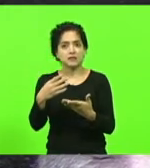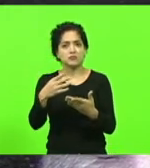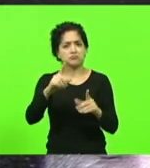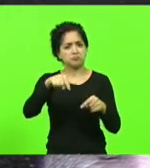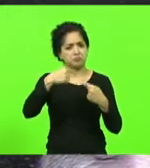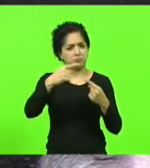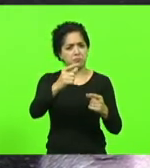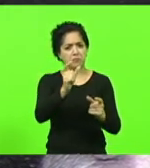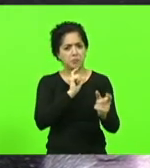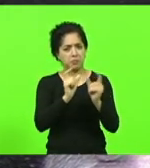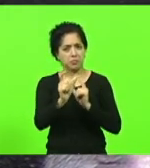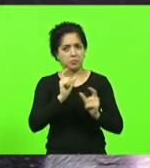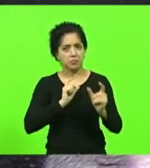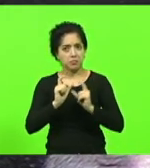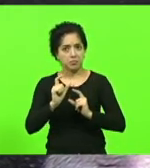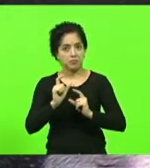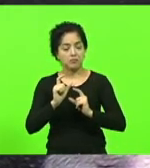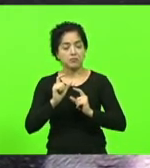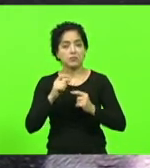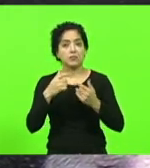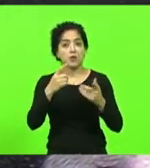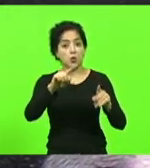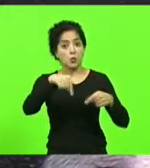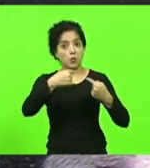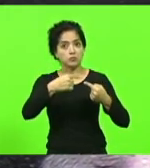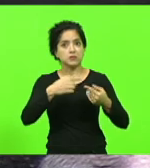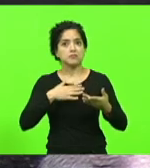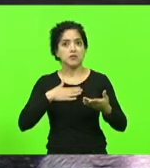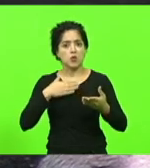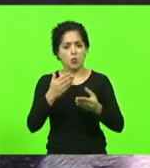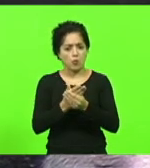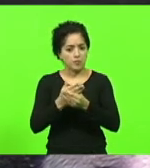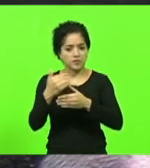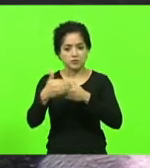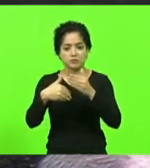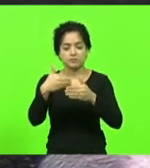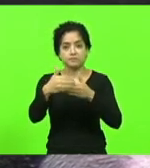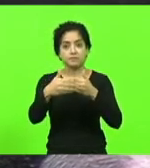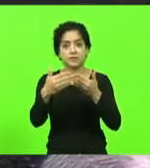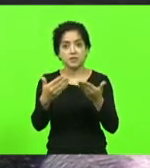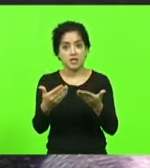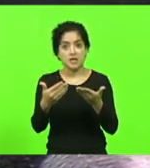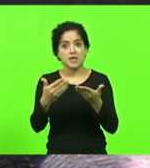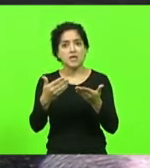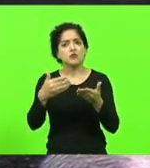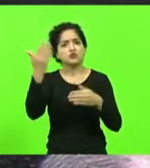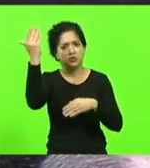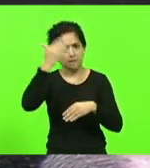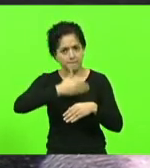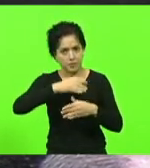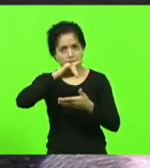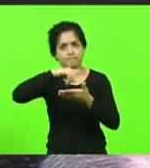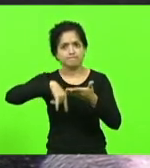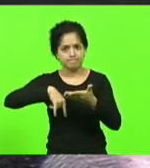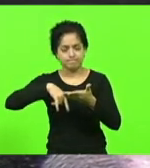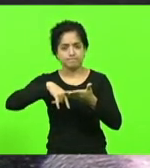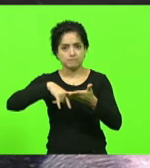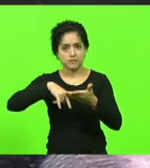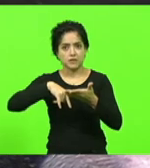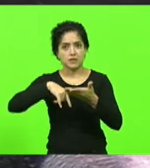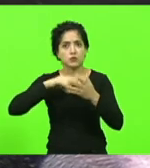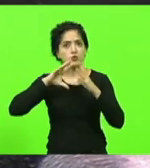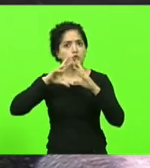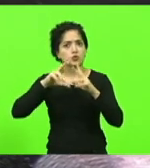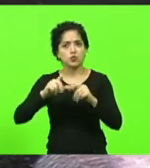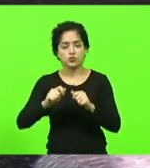praticou contra mim dentro da sala de aula. O processo não havia transitado em julgado. Eu tinha provas documentais, provas fonográficas